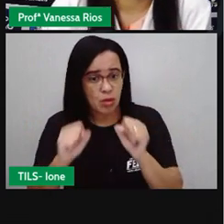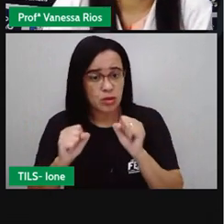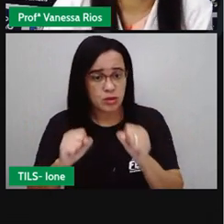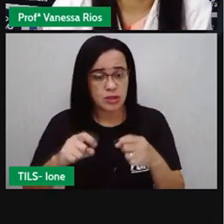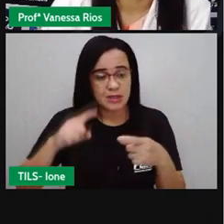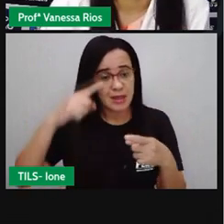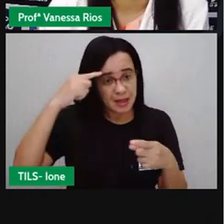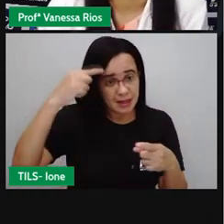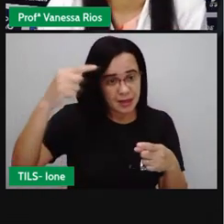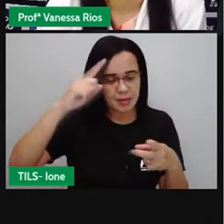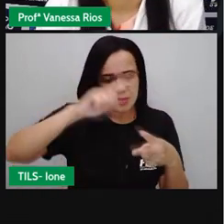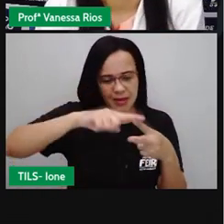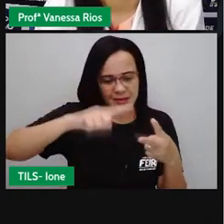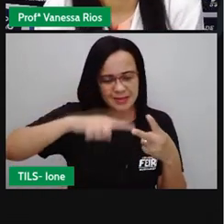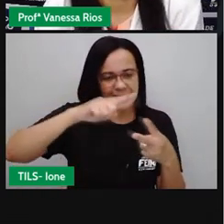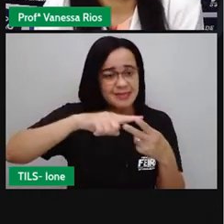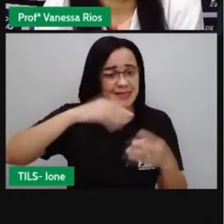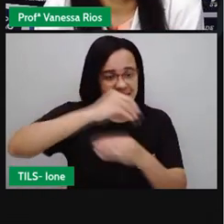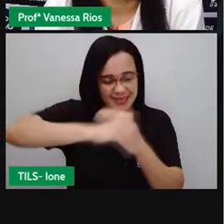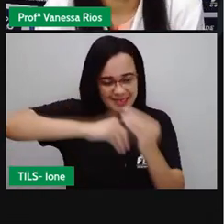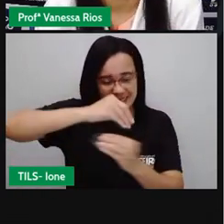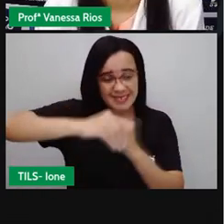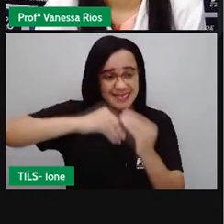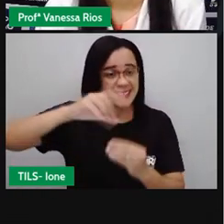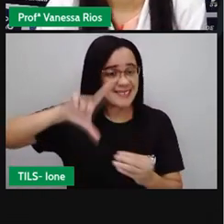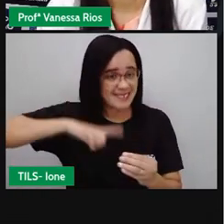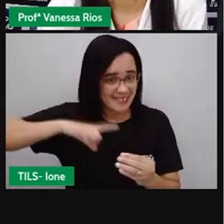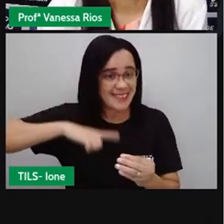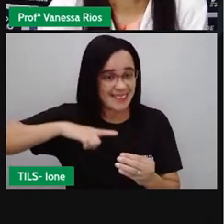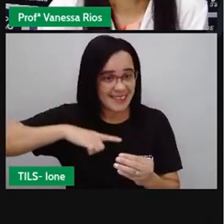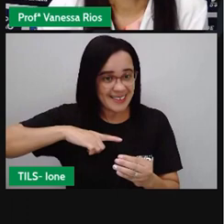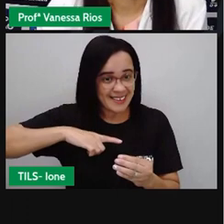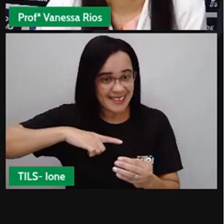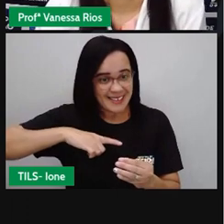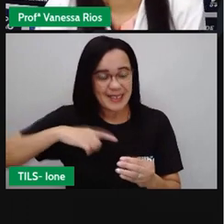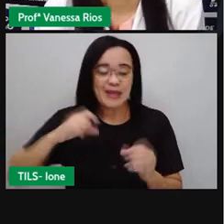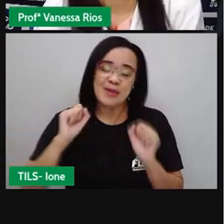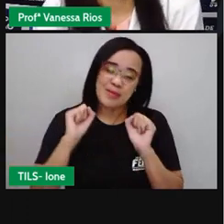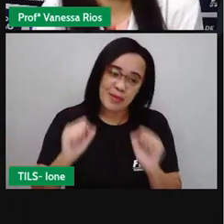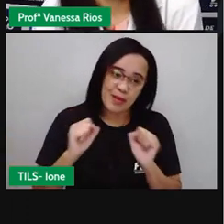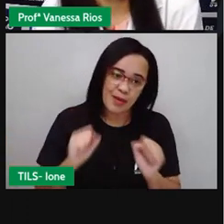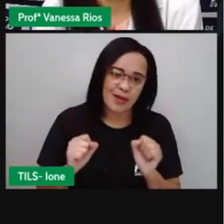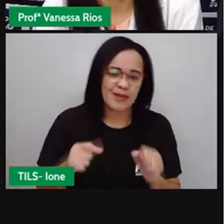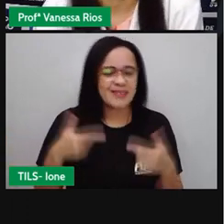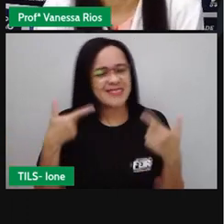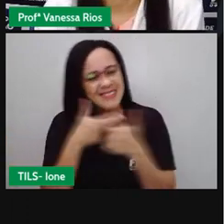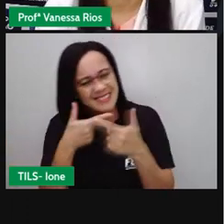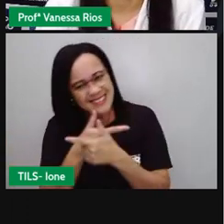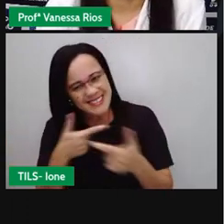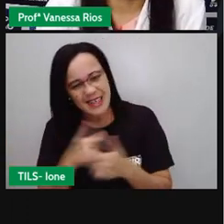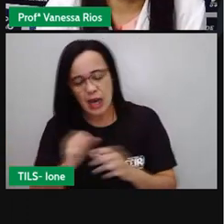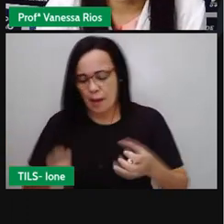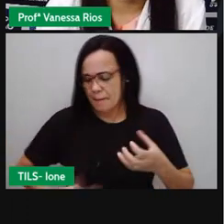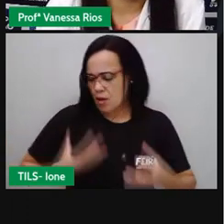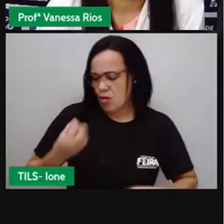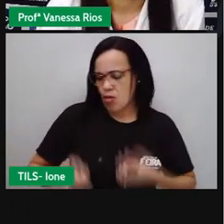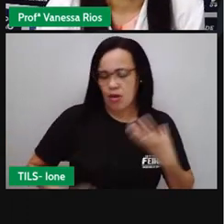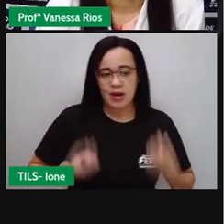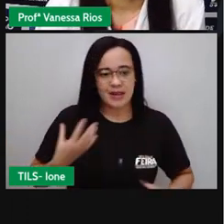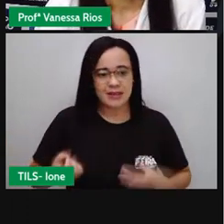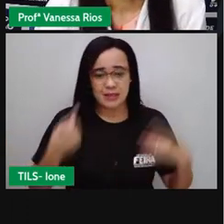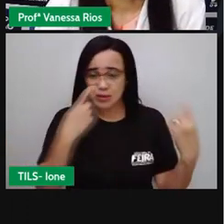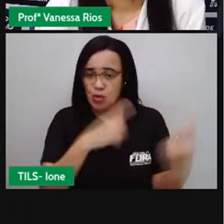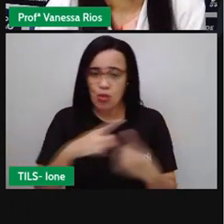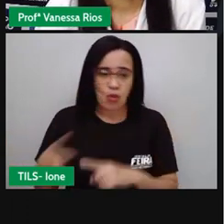apresentação então pode ser um texto com humor um texto crítico um texto poético ou reflexivo